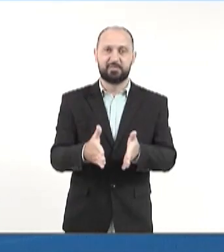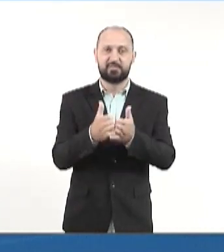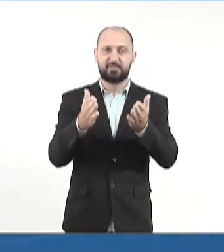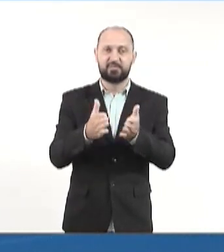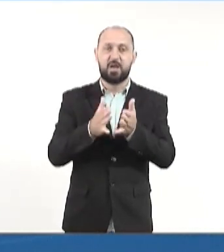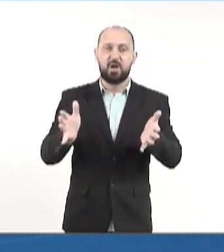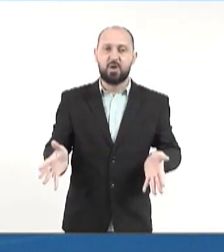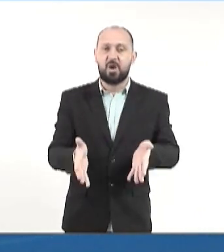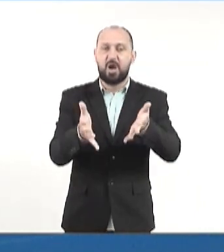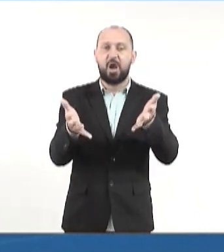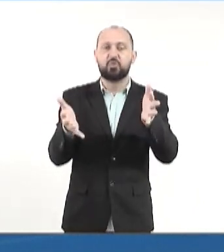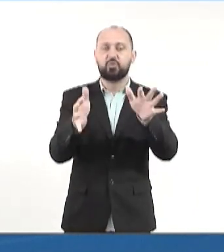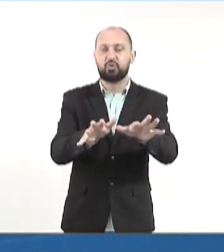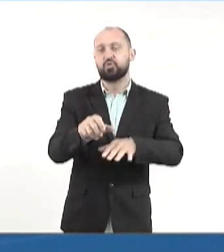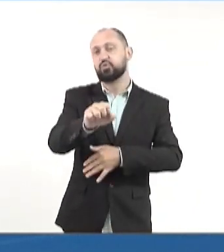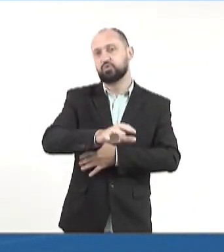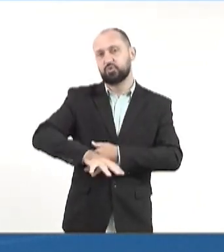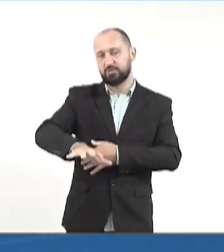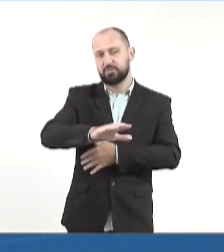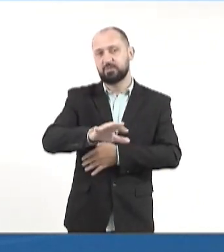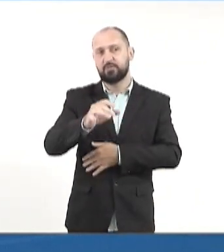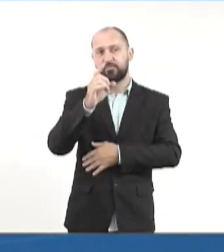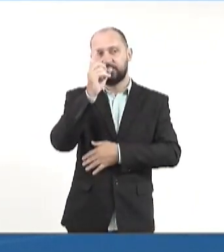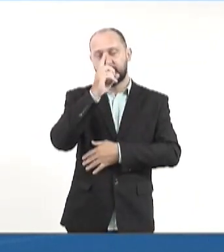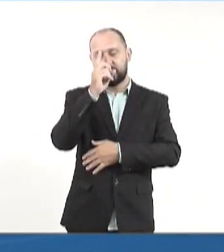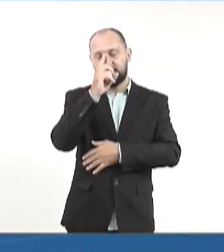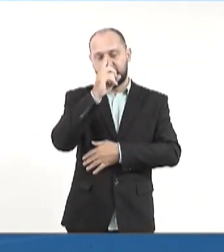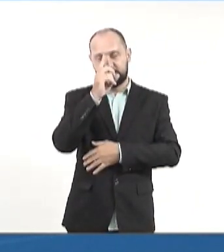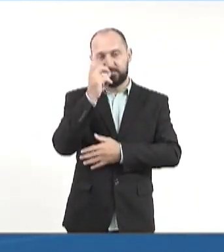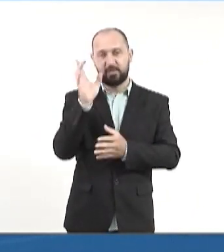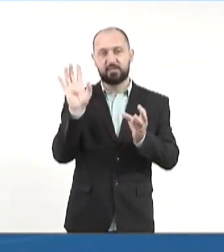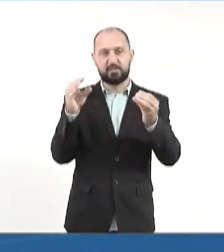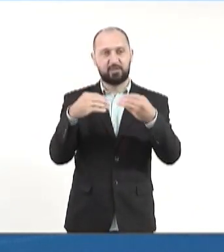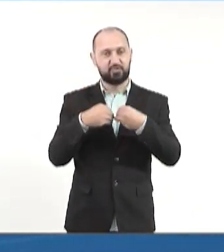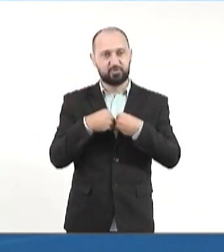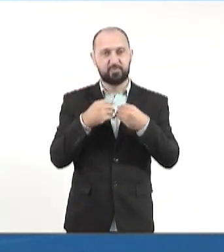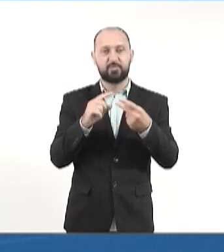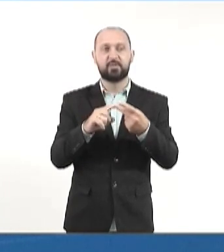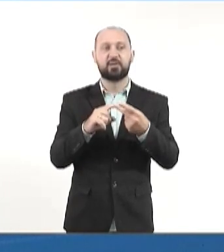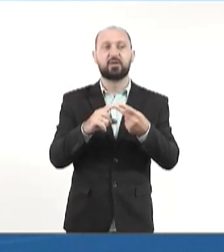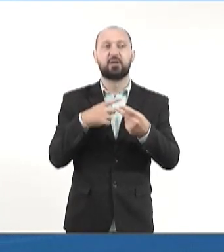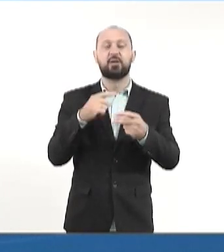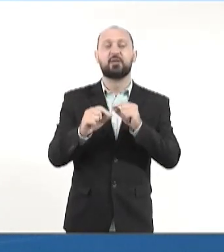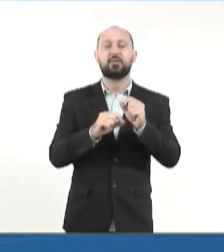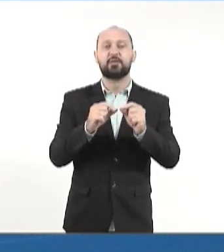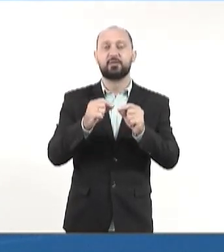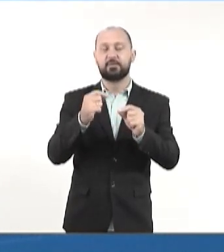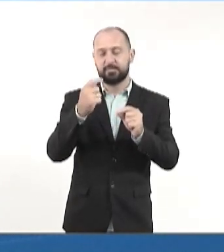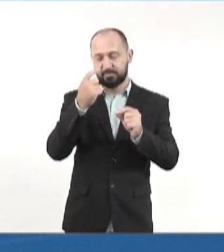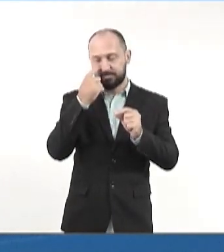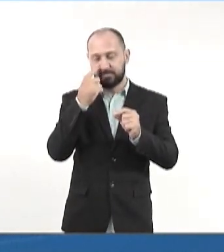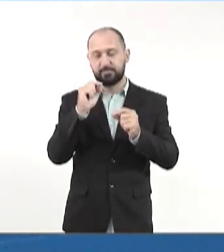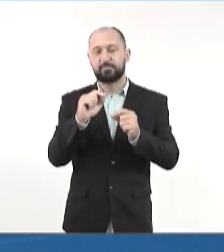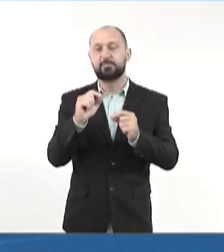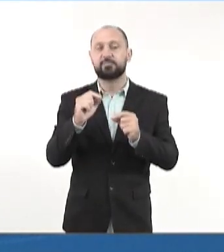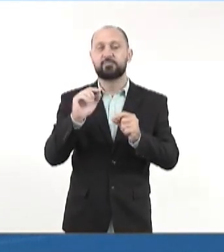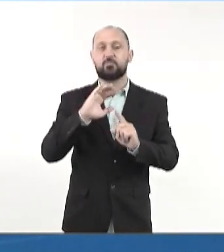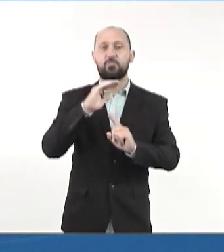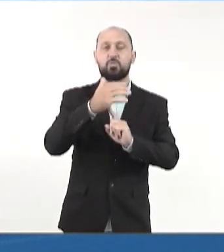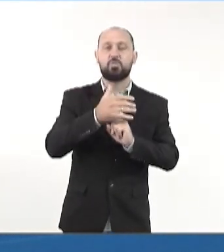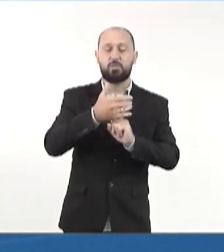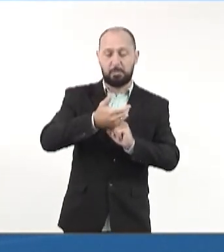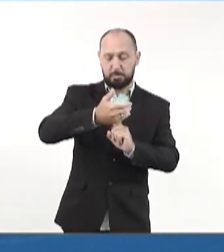Promover a inclusão social das mães atípicas, combatendo a invisibilidade